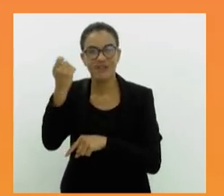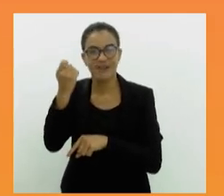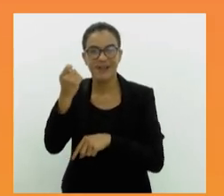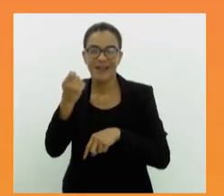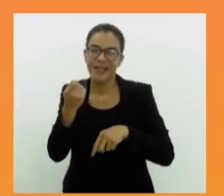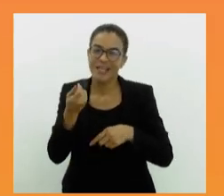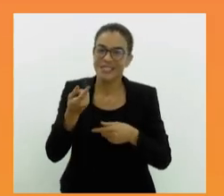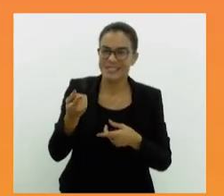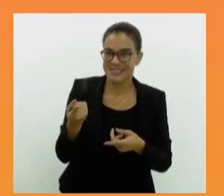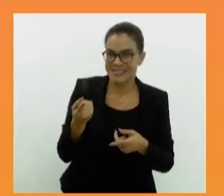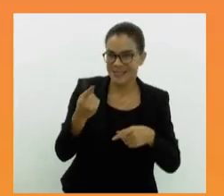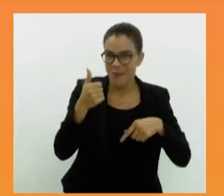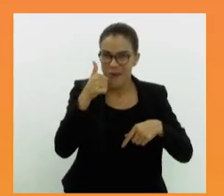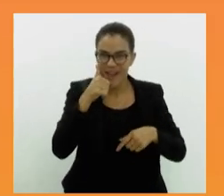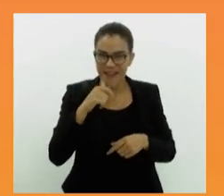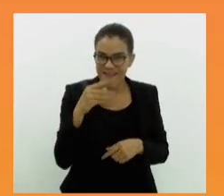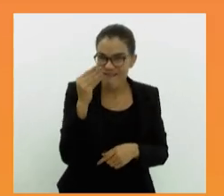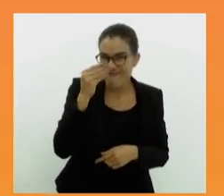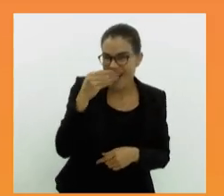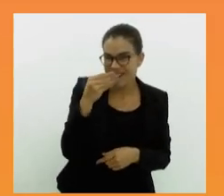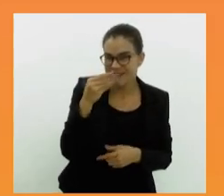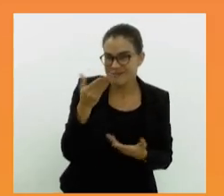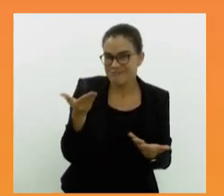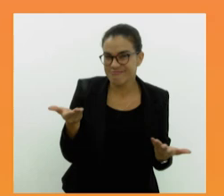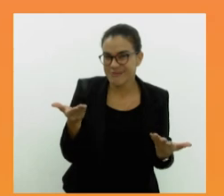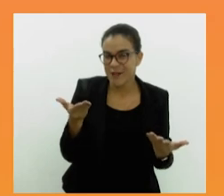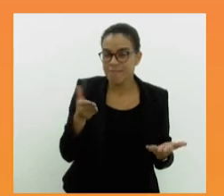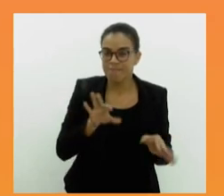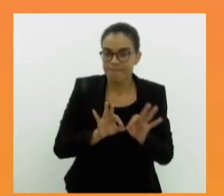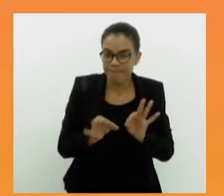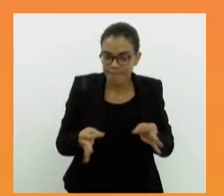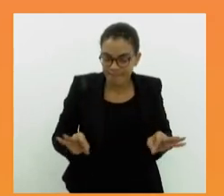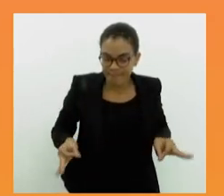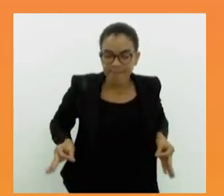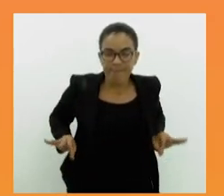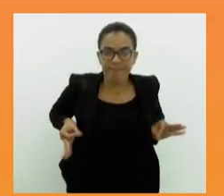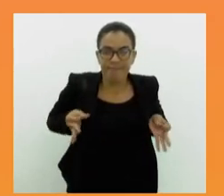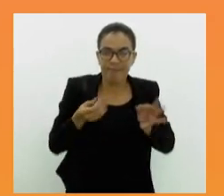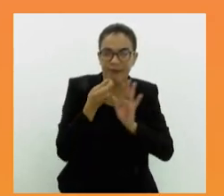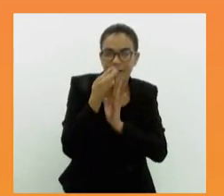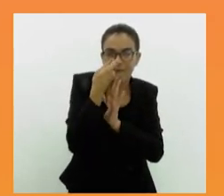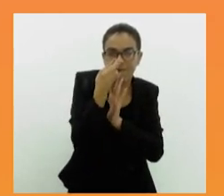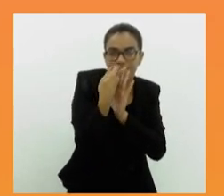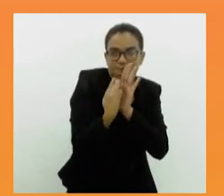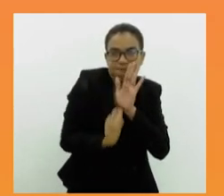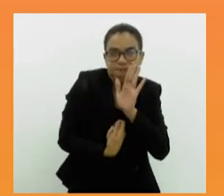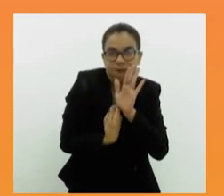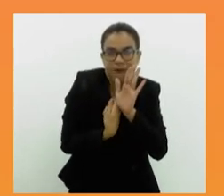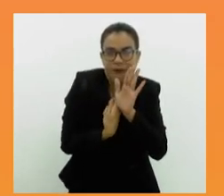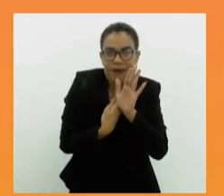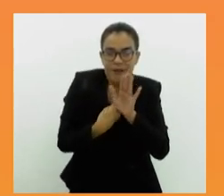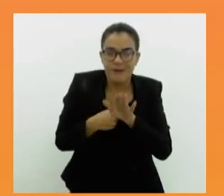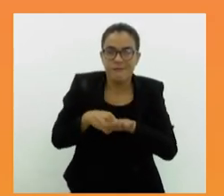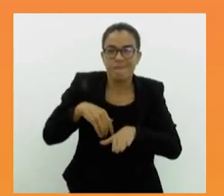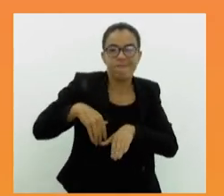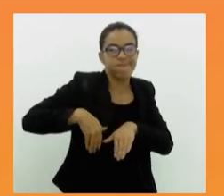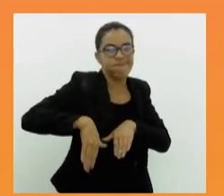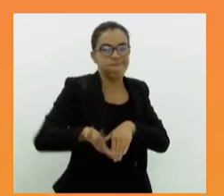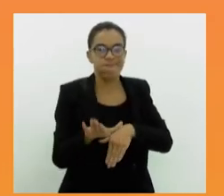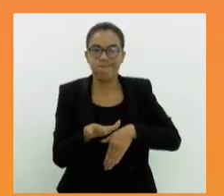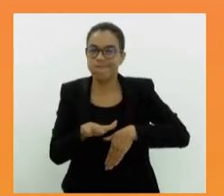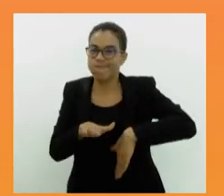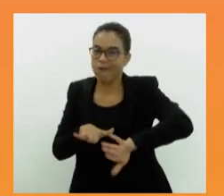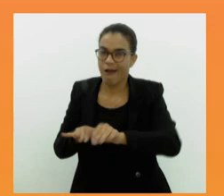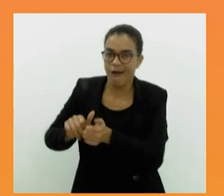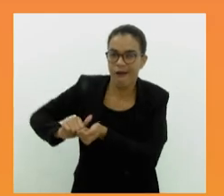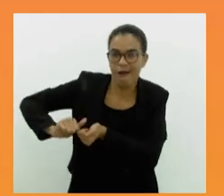frágil, intuição. Ajeitando a saia, escrevendo versos, arrastando as sandálias, lavando